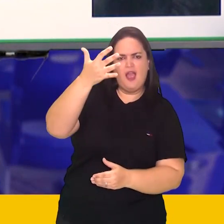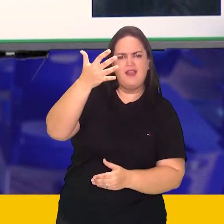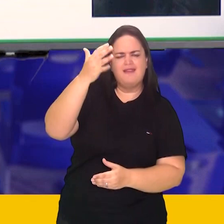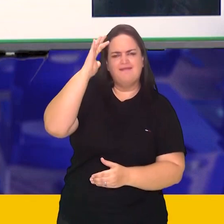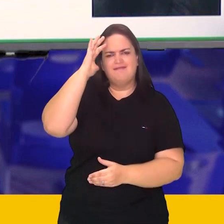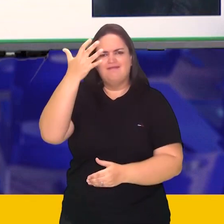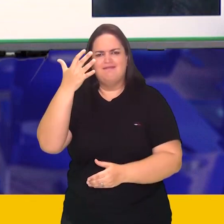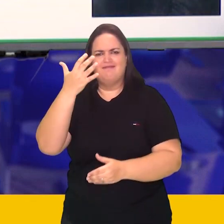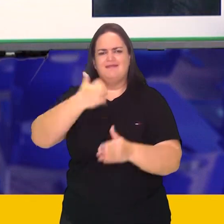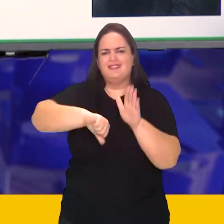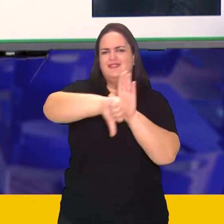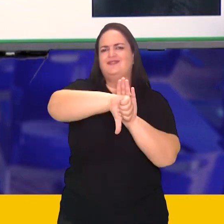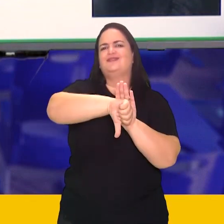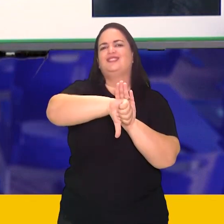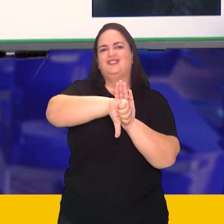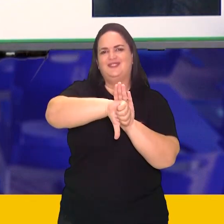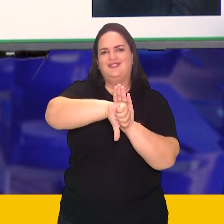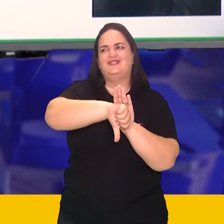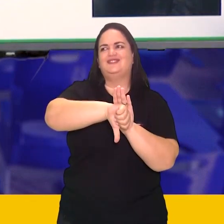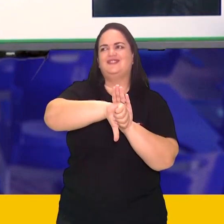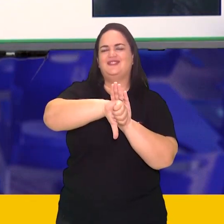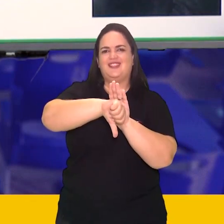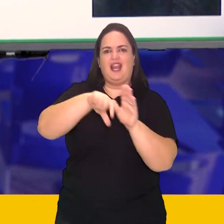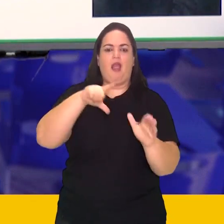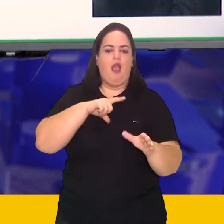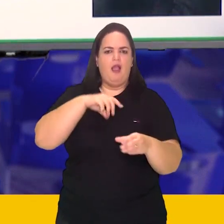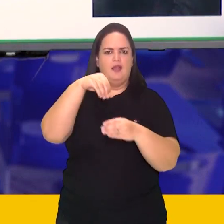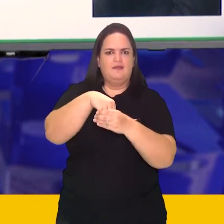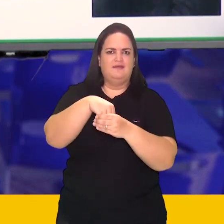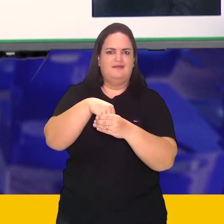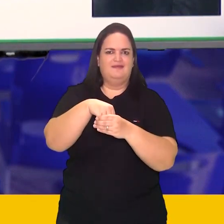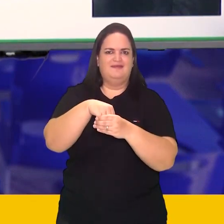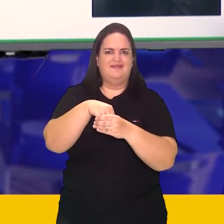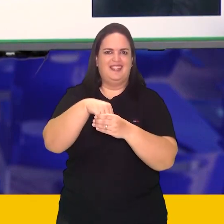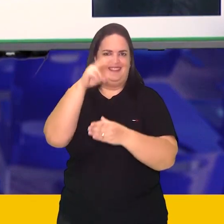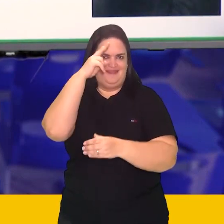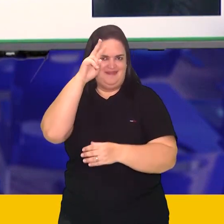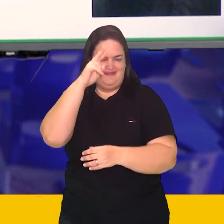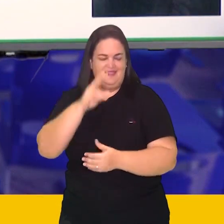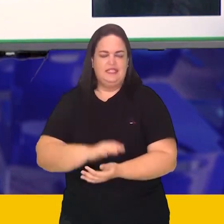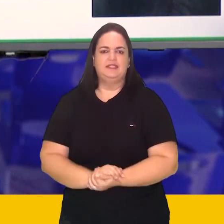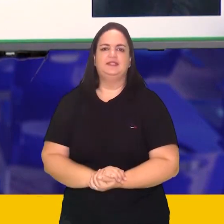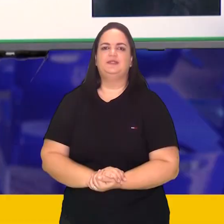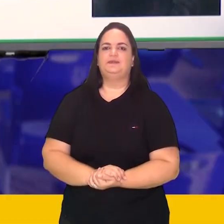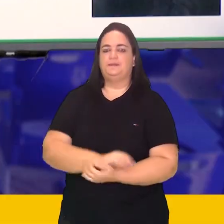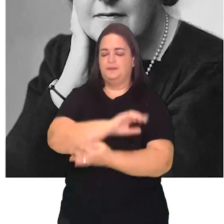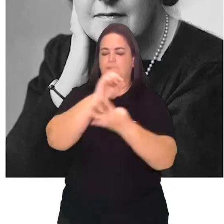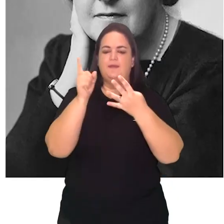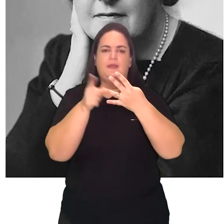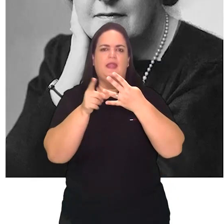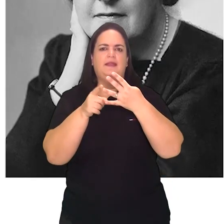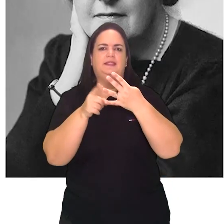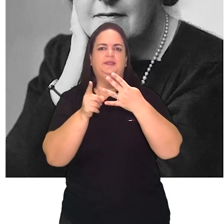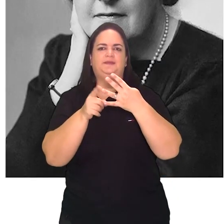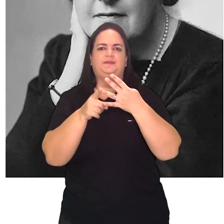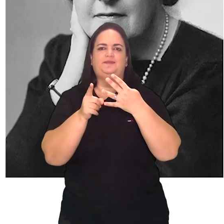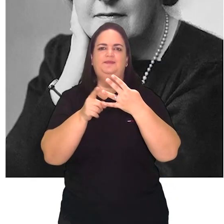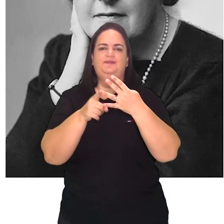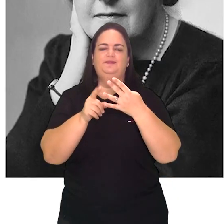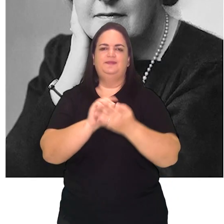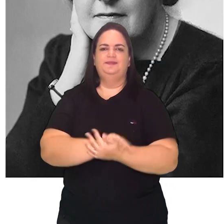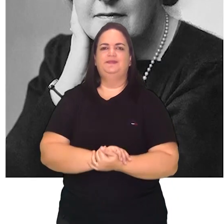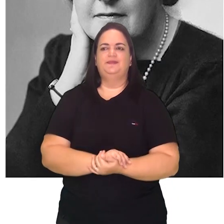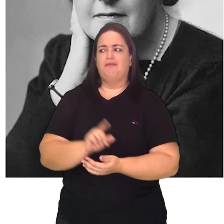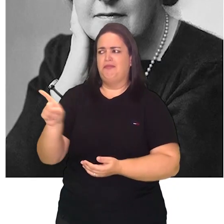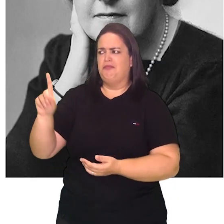desculpa, o crime contado no nosso conto. A terceira característica. Para que